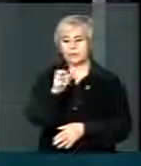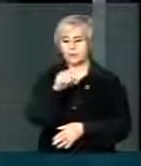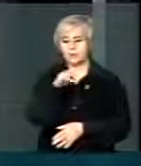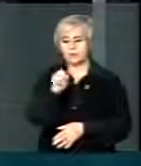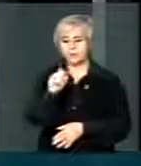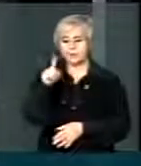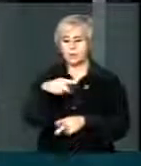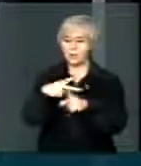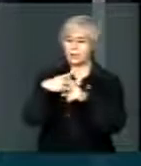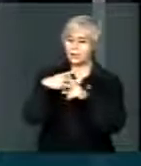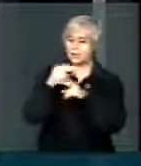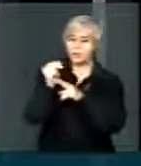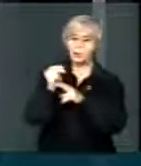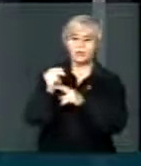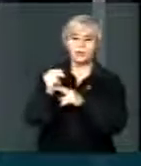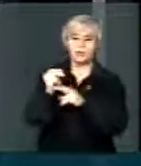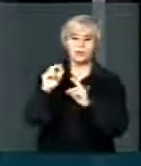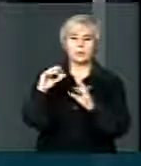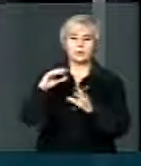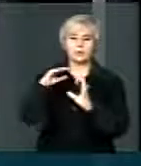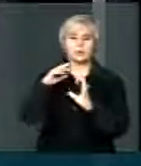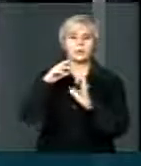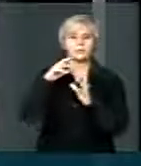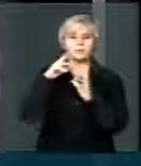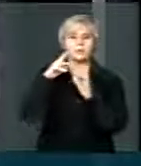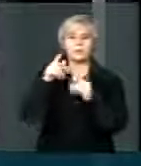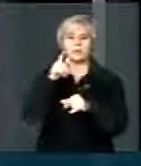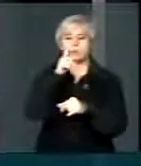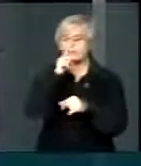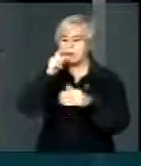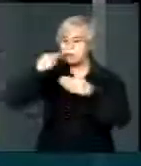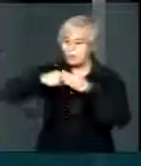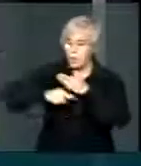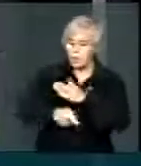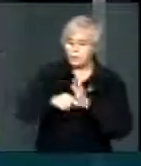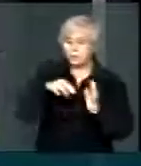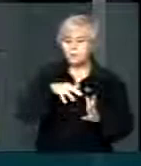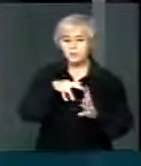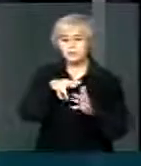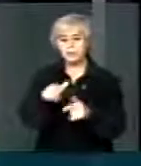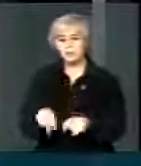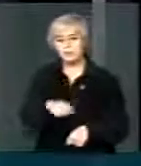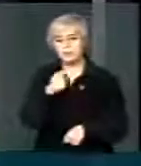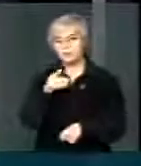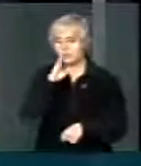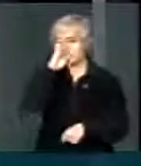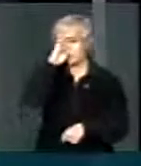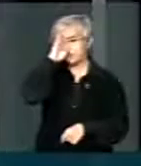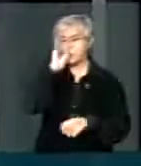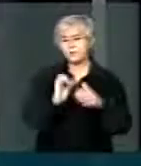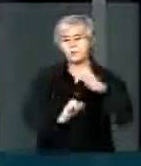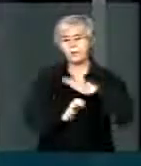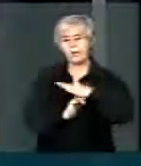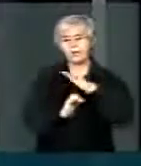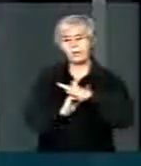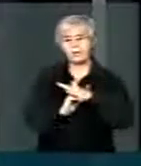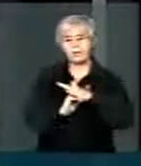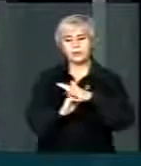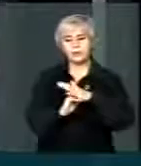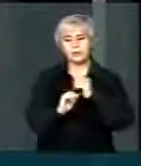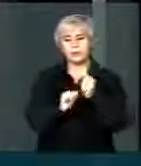tecnologia de águas profundas, ultraprofundas no mundo. É uma das principais companhias, a principal,